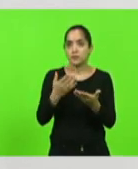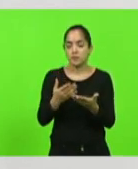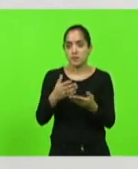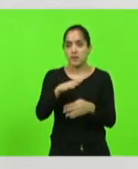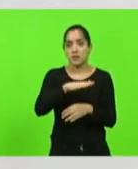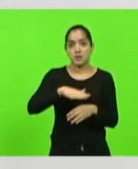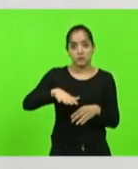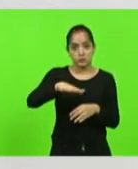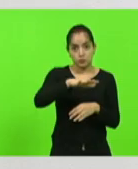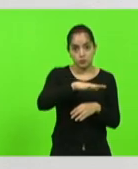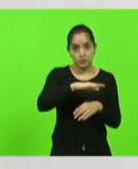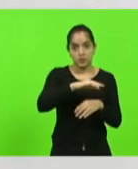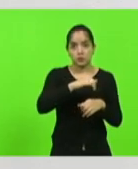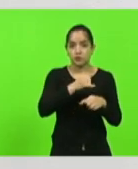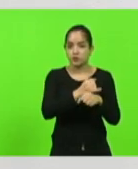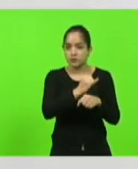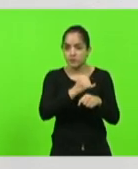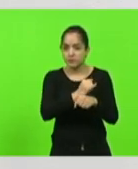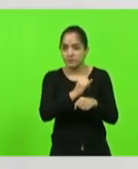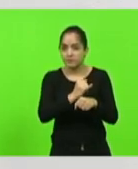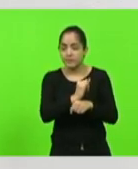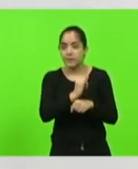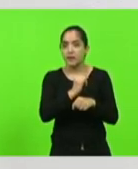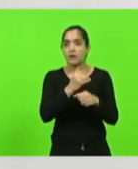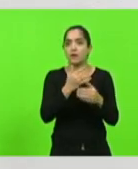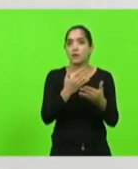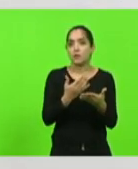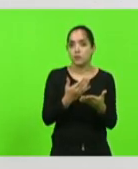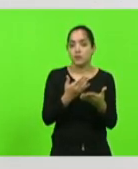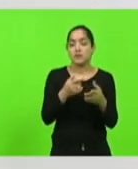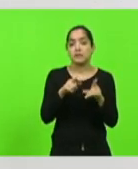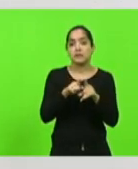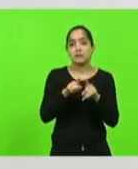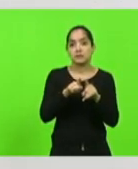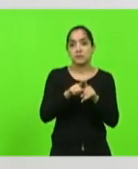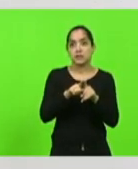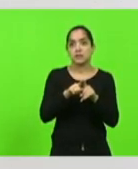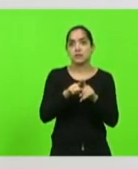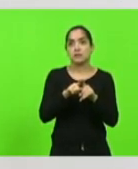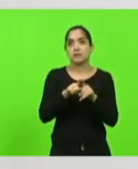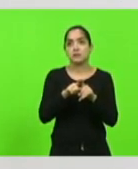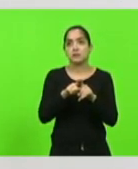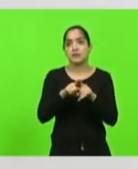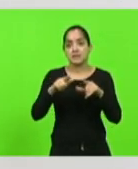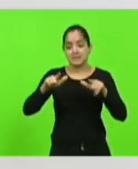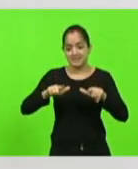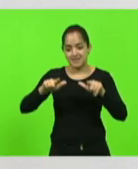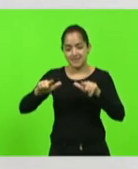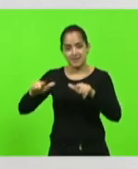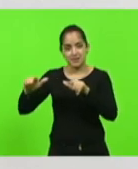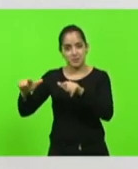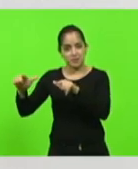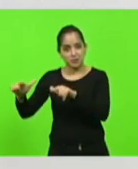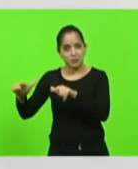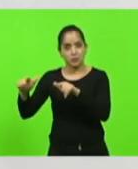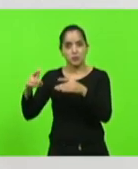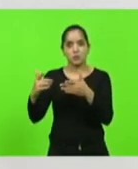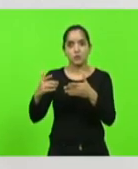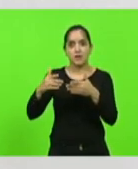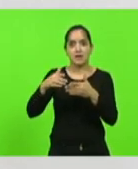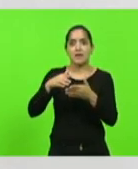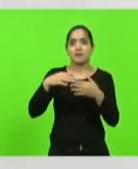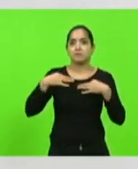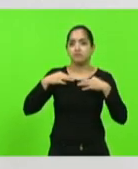metalúrgico metal mecânico cerâmico têxtil